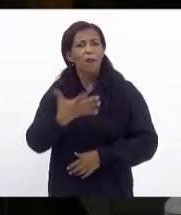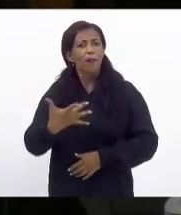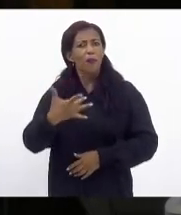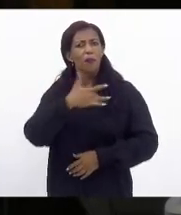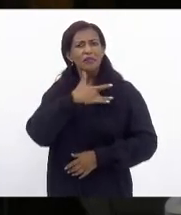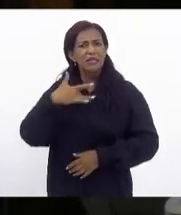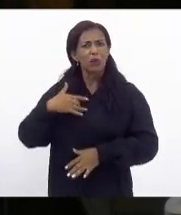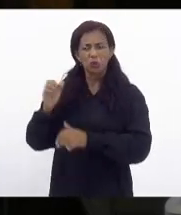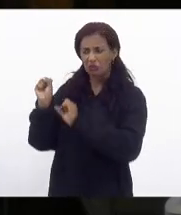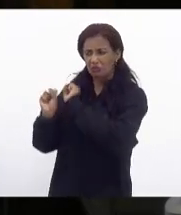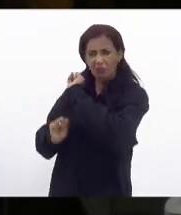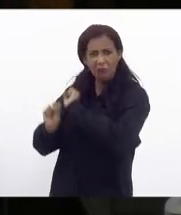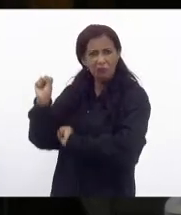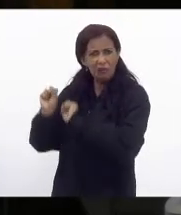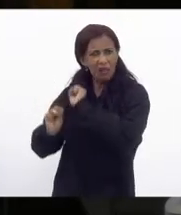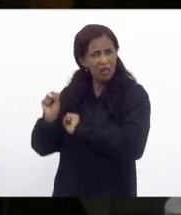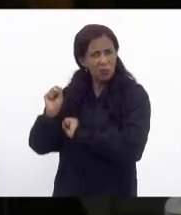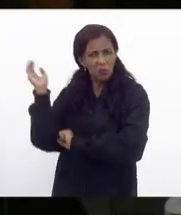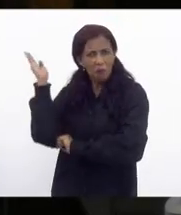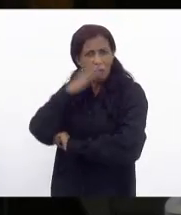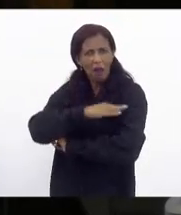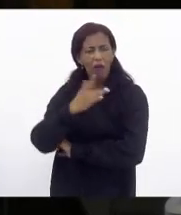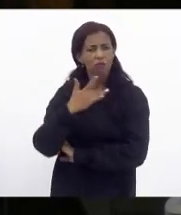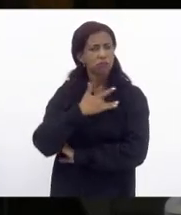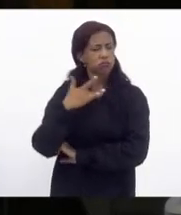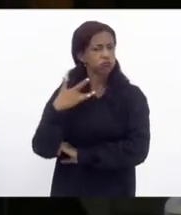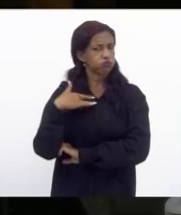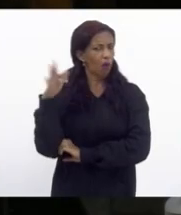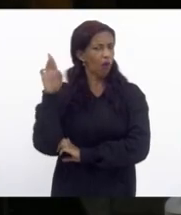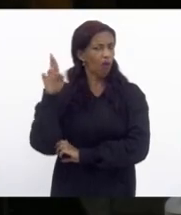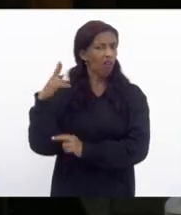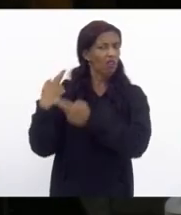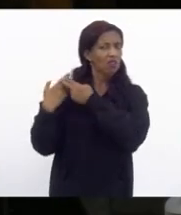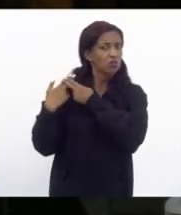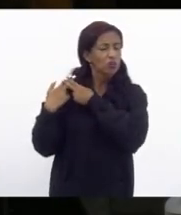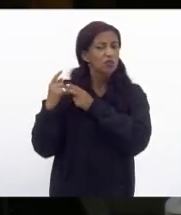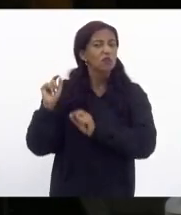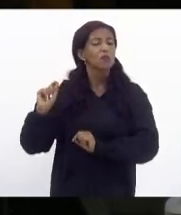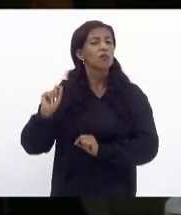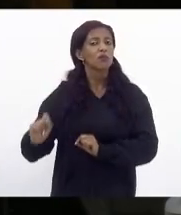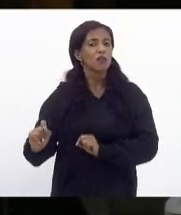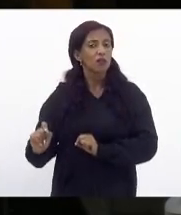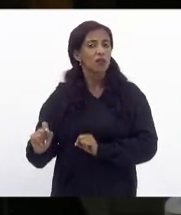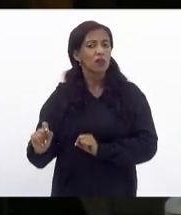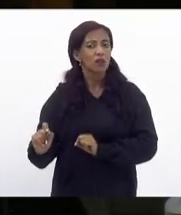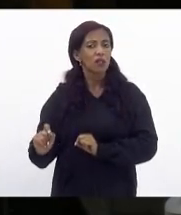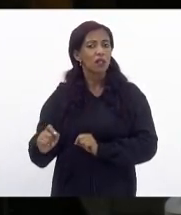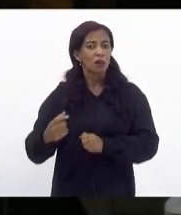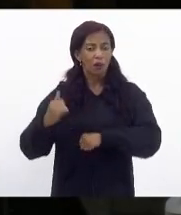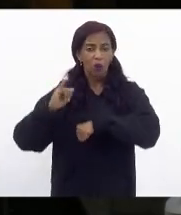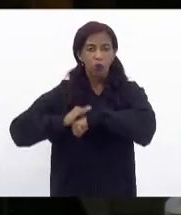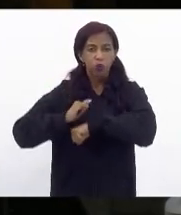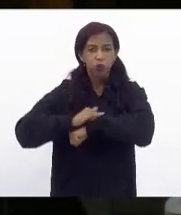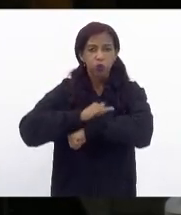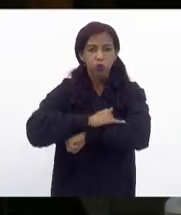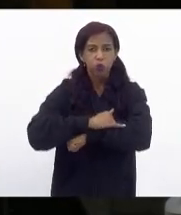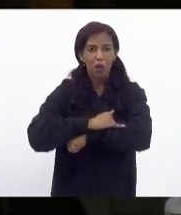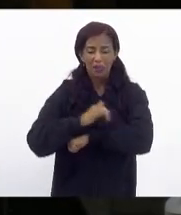contrário fazem mal responsáveis hoje inclusive pela obesidade